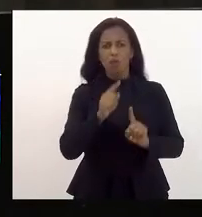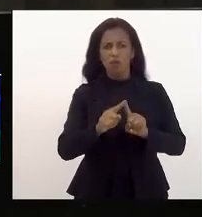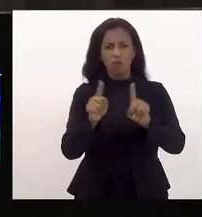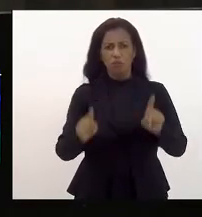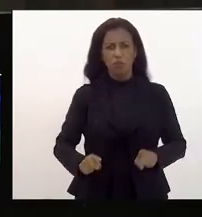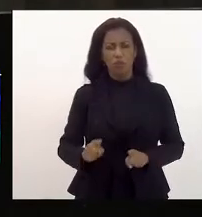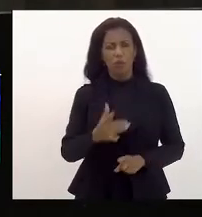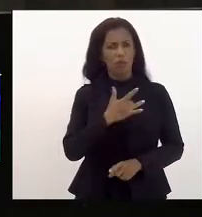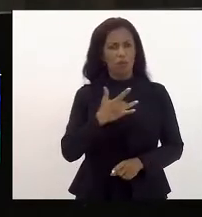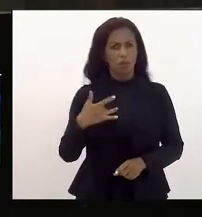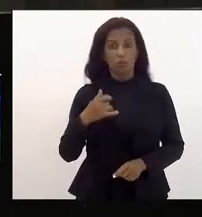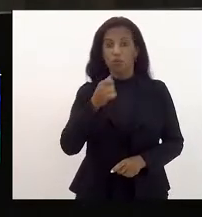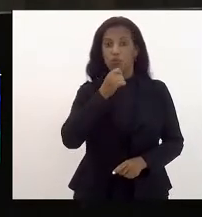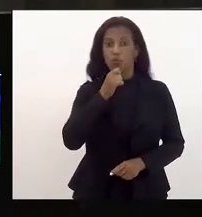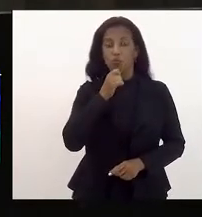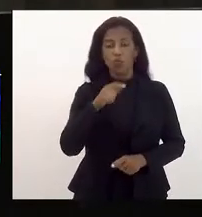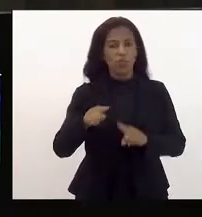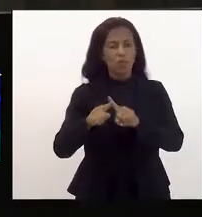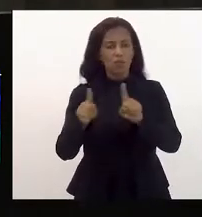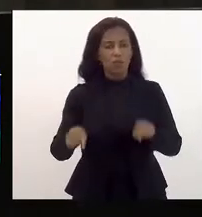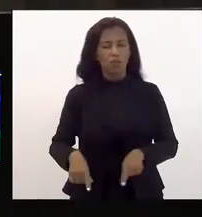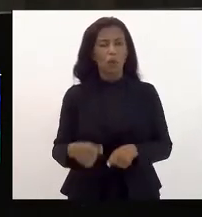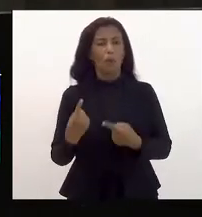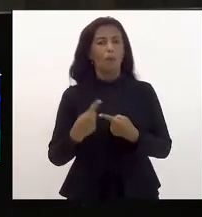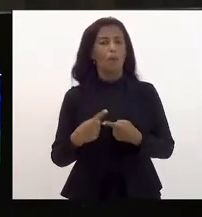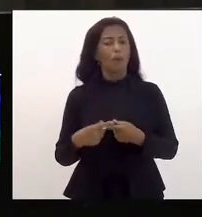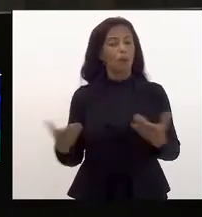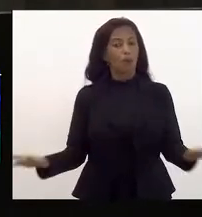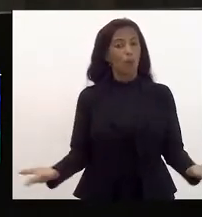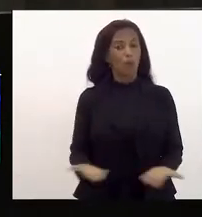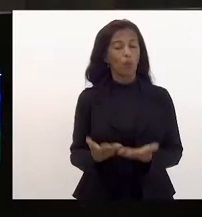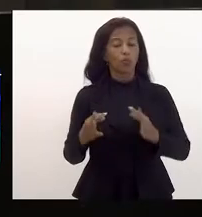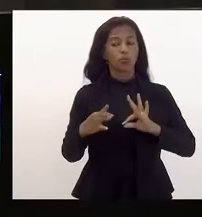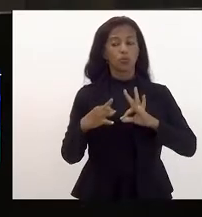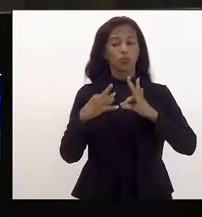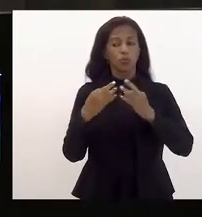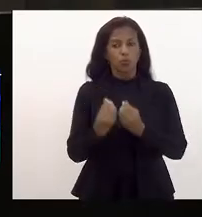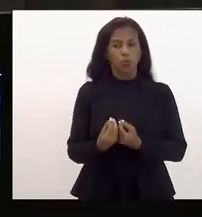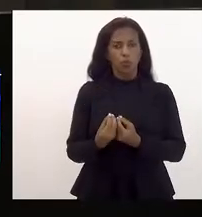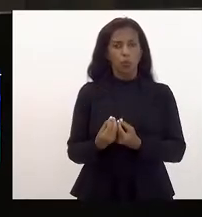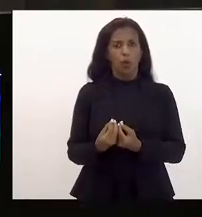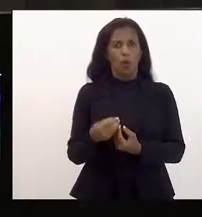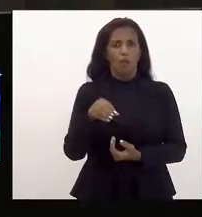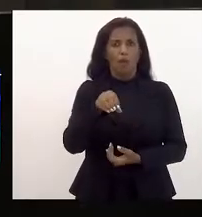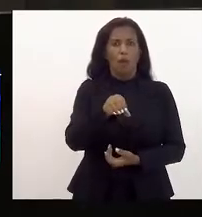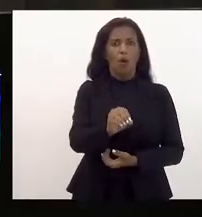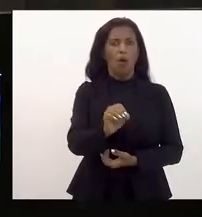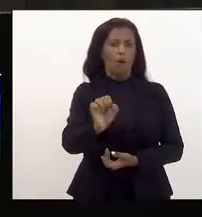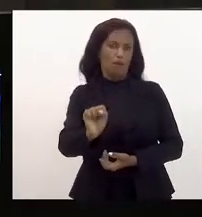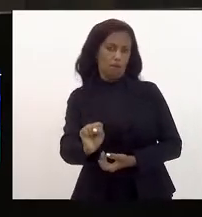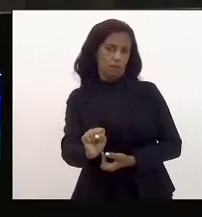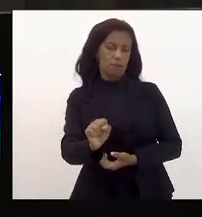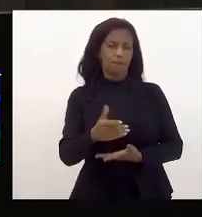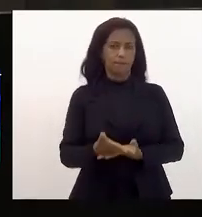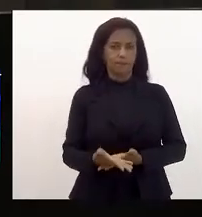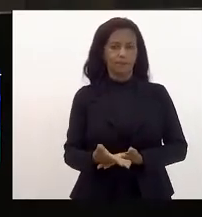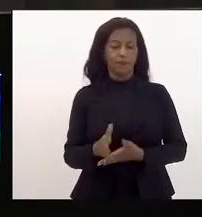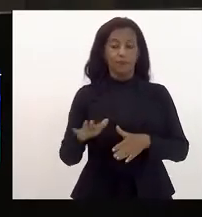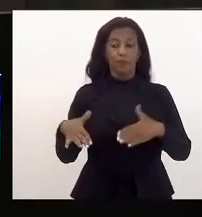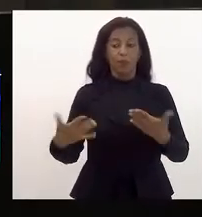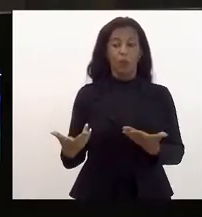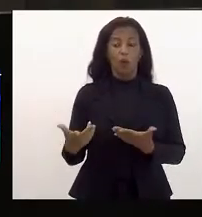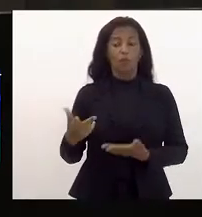E não existiam esses servidores, porque hoje tudo é via O.S. E aí, quando que a